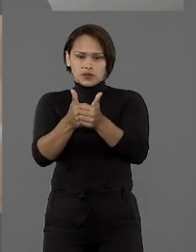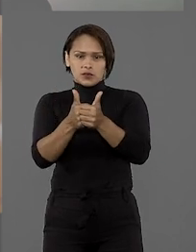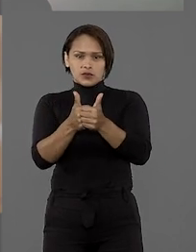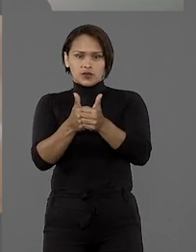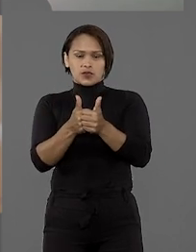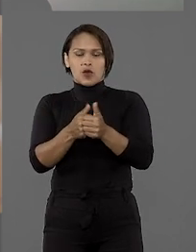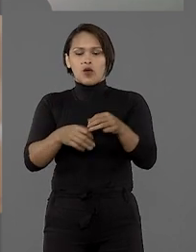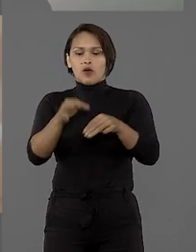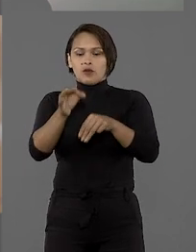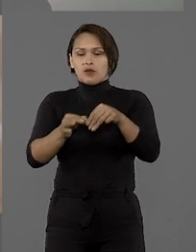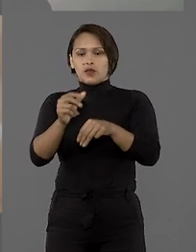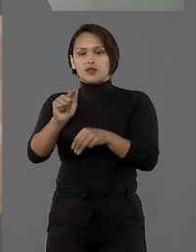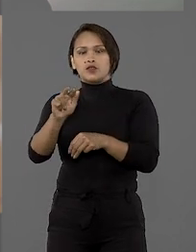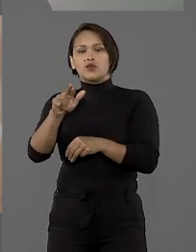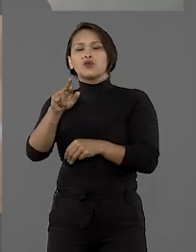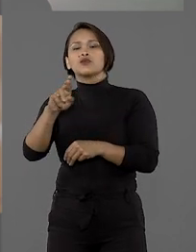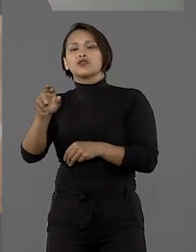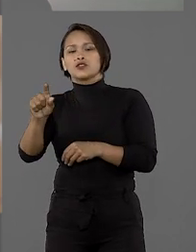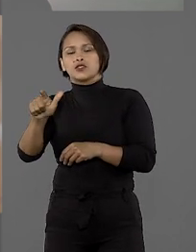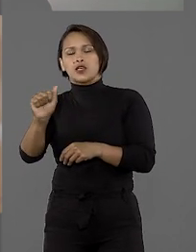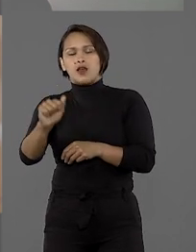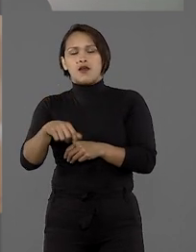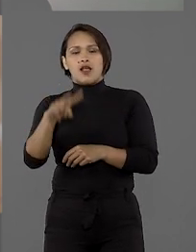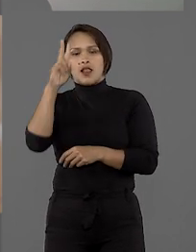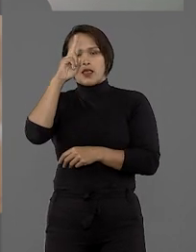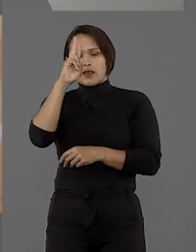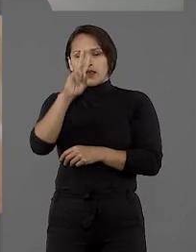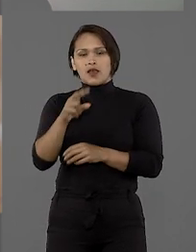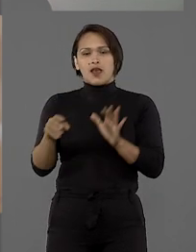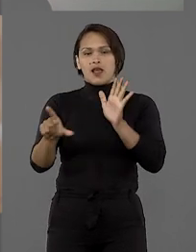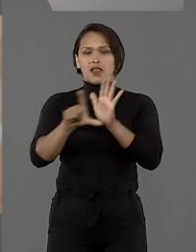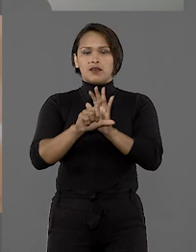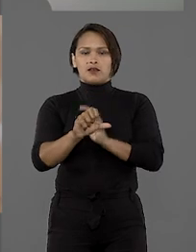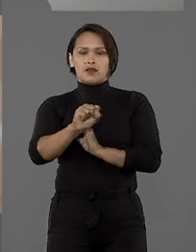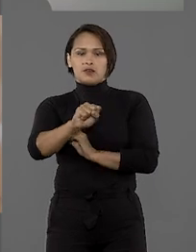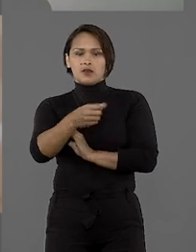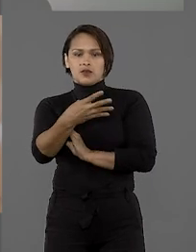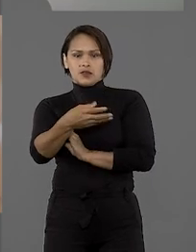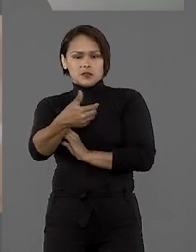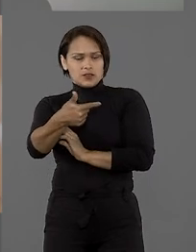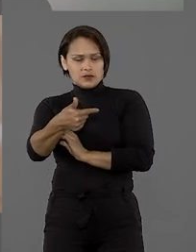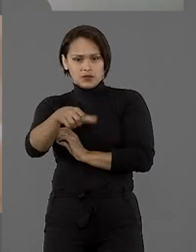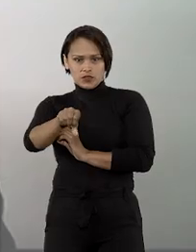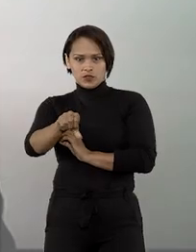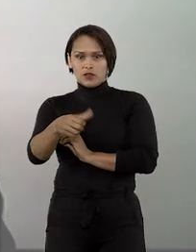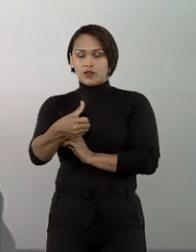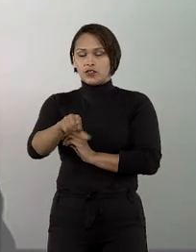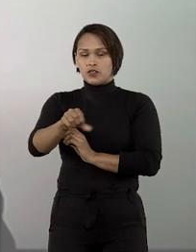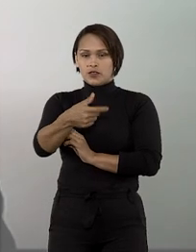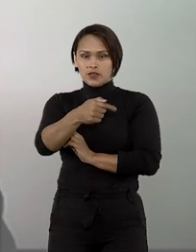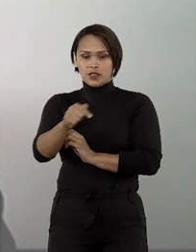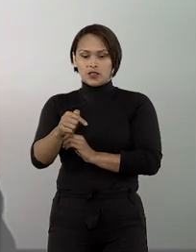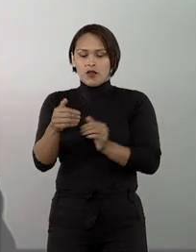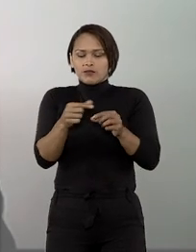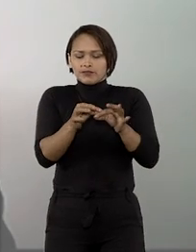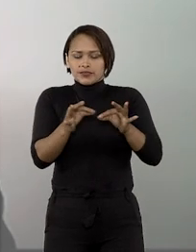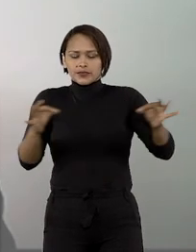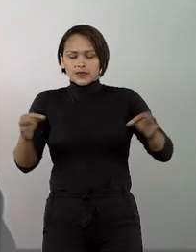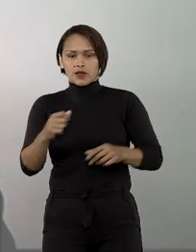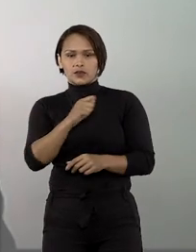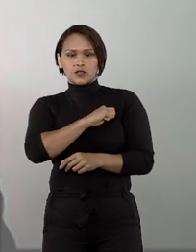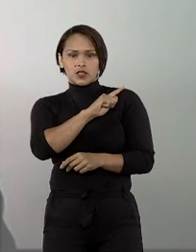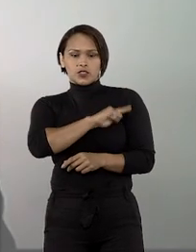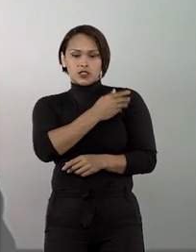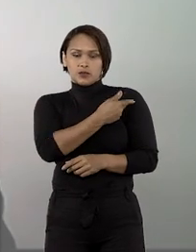colegiado, o ministro Gurgel de Faria lembrou que a Lei 8.429 de 92 ampliou o conceito de agente